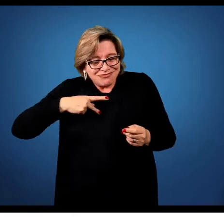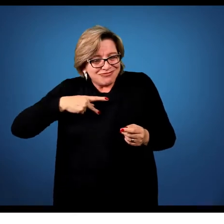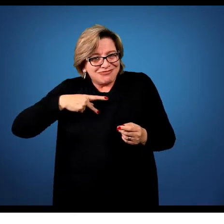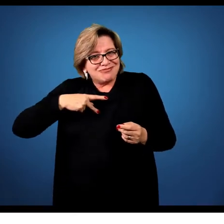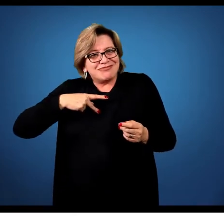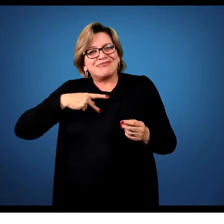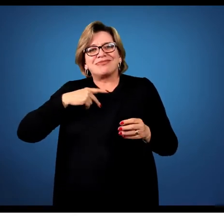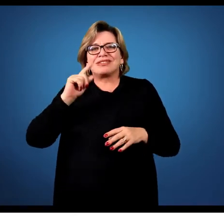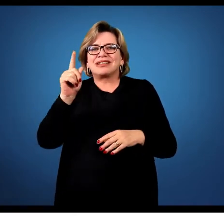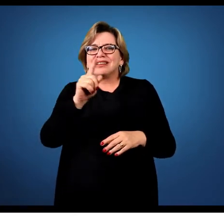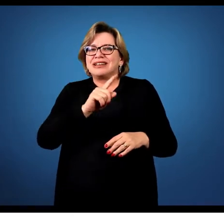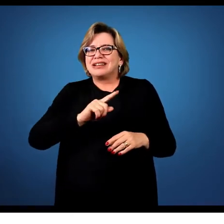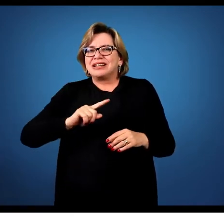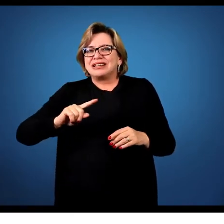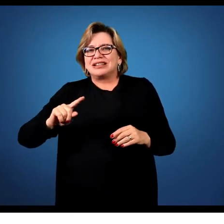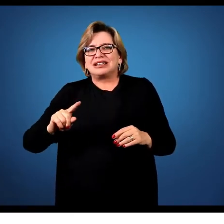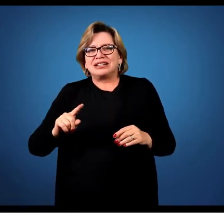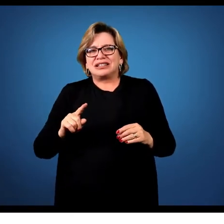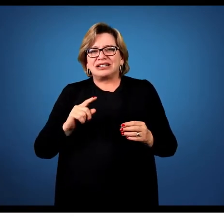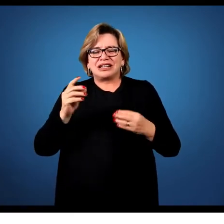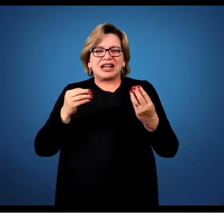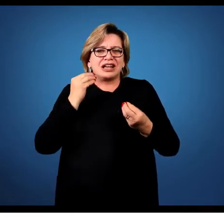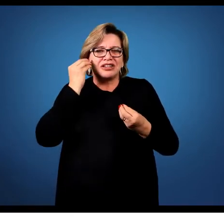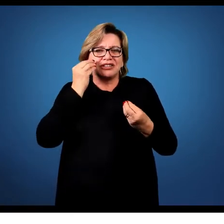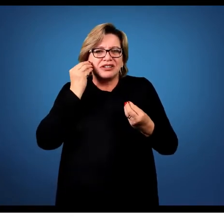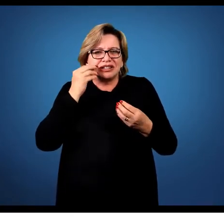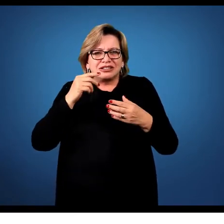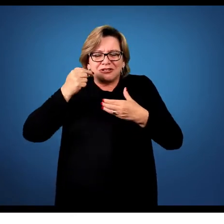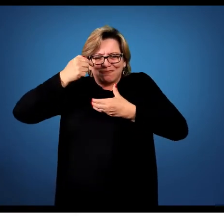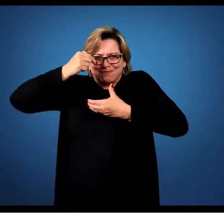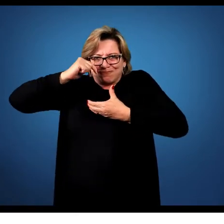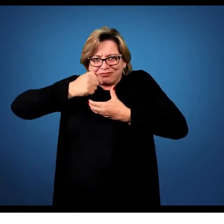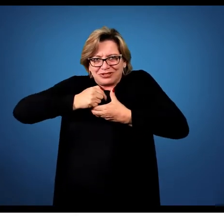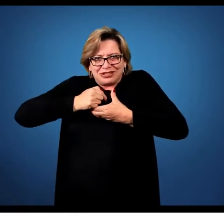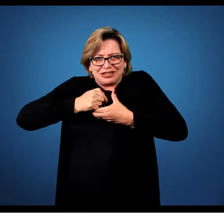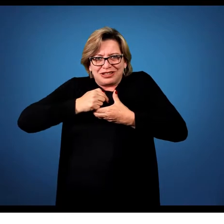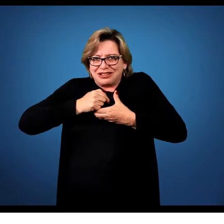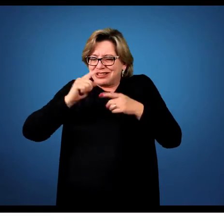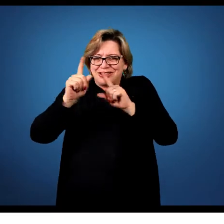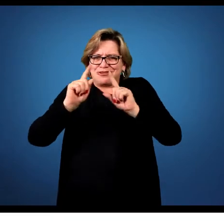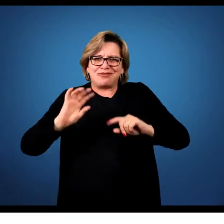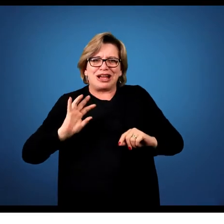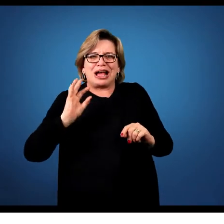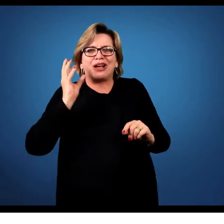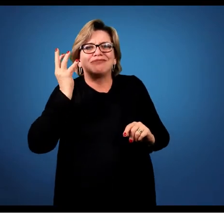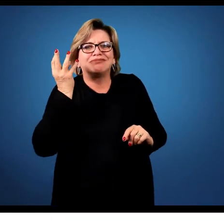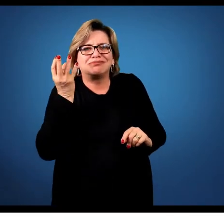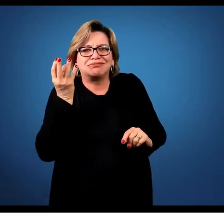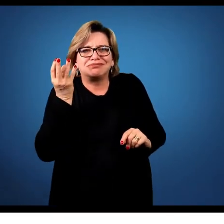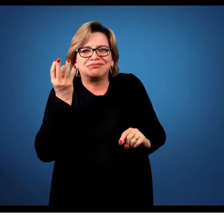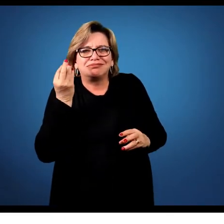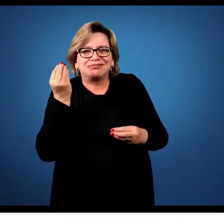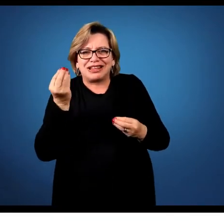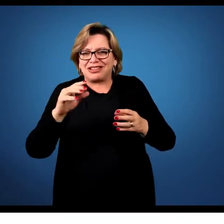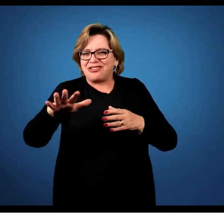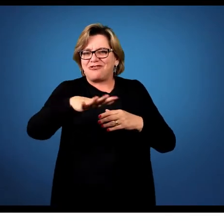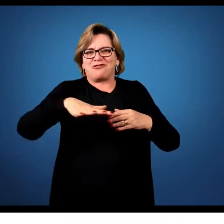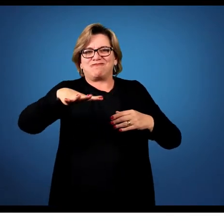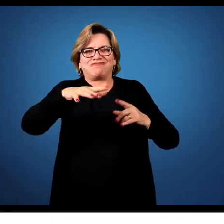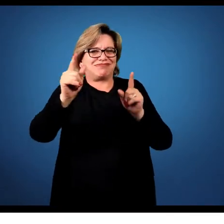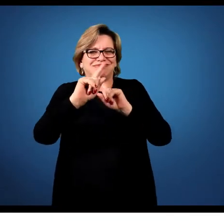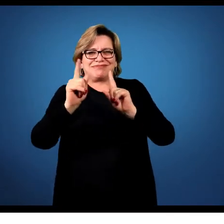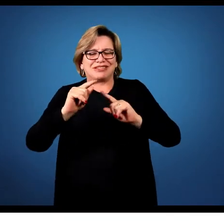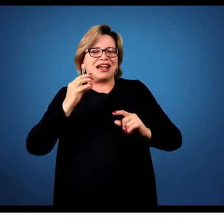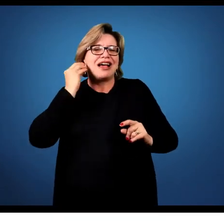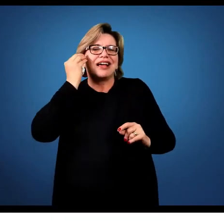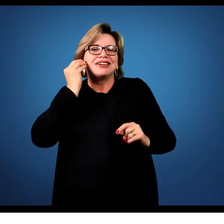Então a experiência é algo que acontece. Não pode ser, não se configura a experiência se for dessa forma. A experiência